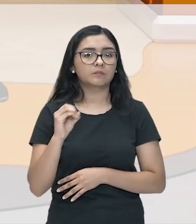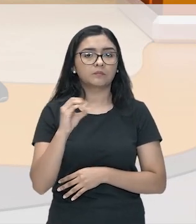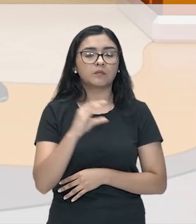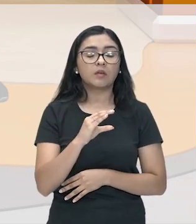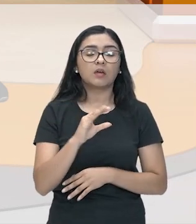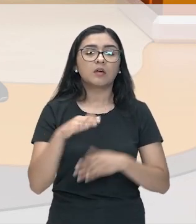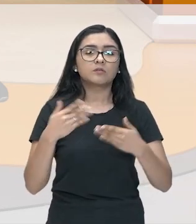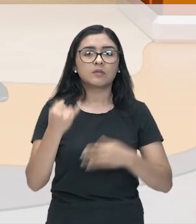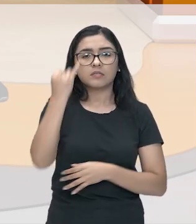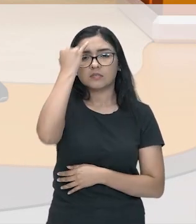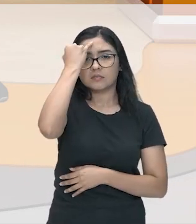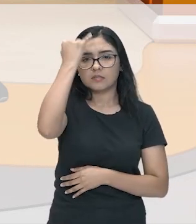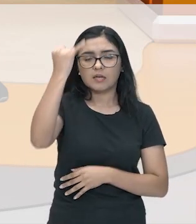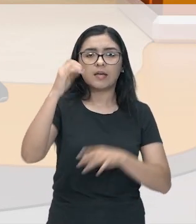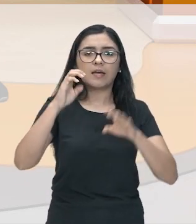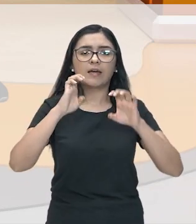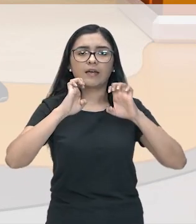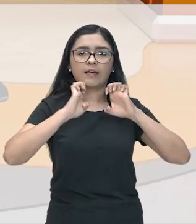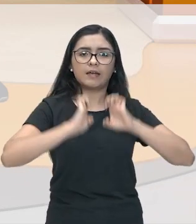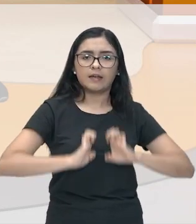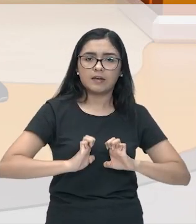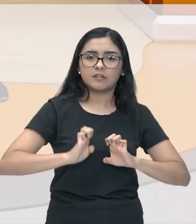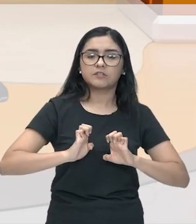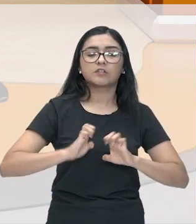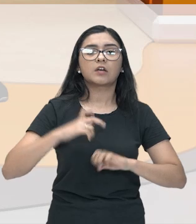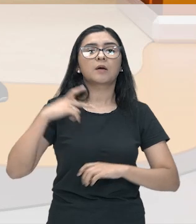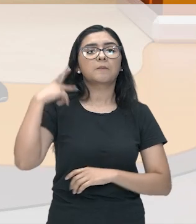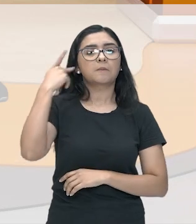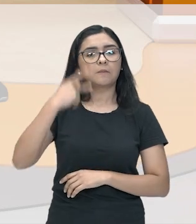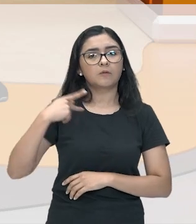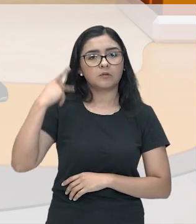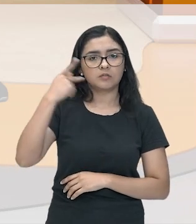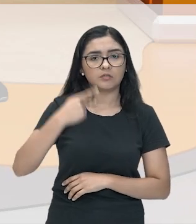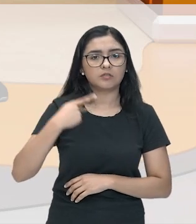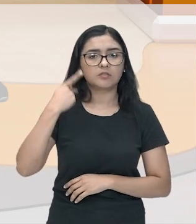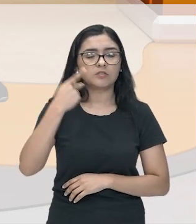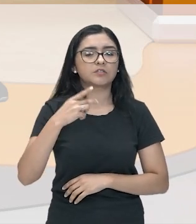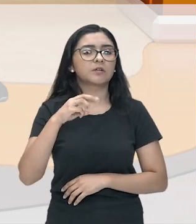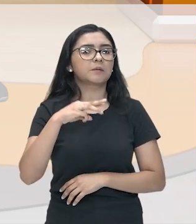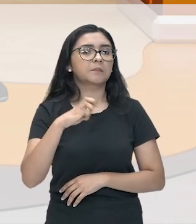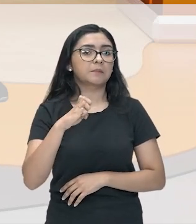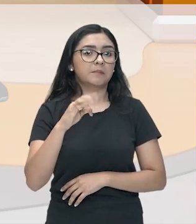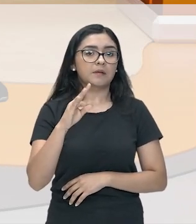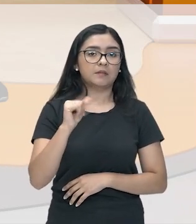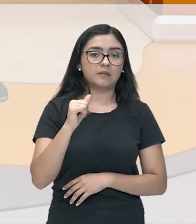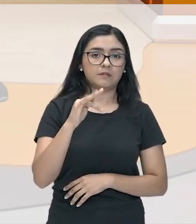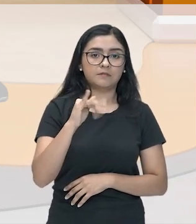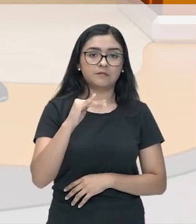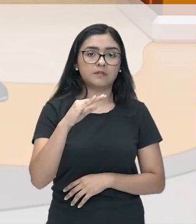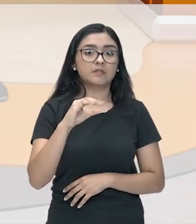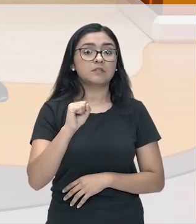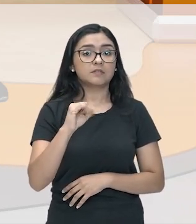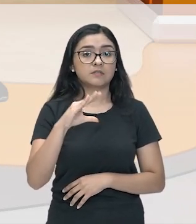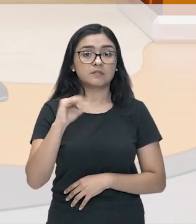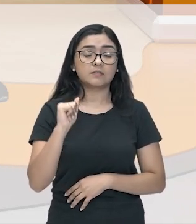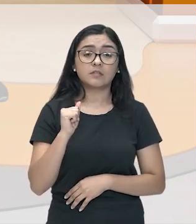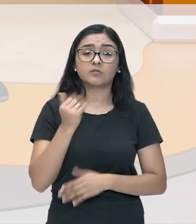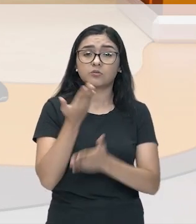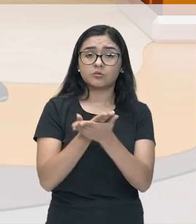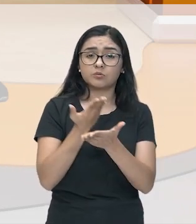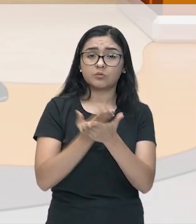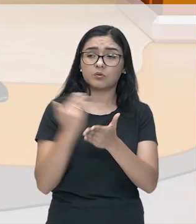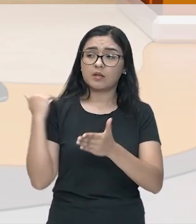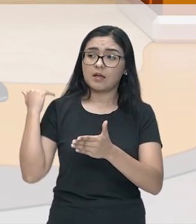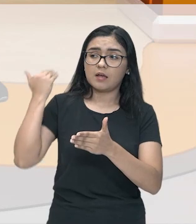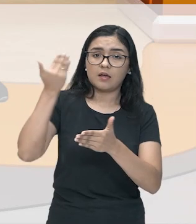ética, política, epistemologia, metafísica, ainda são estudadas e debatidas